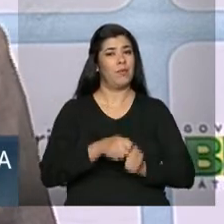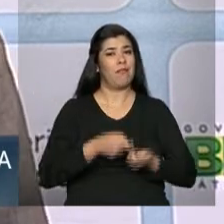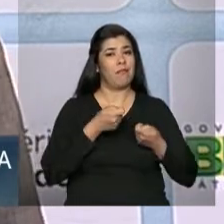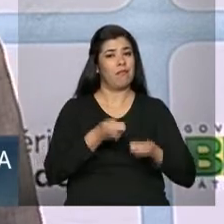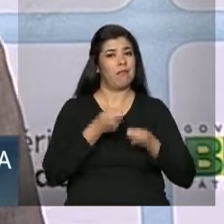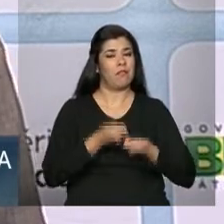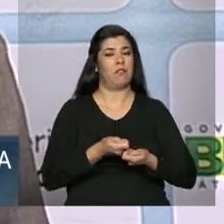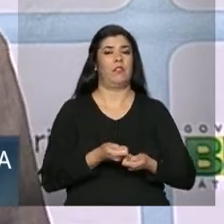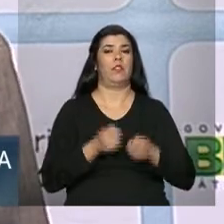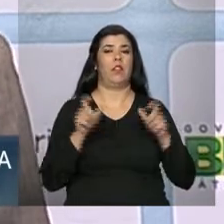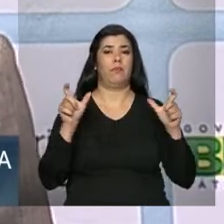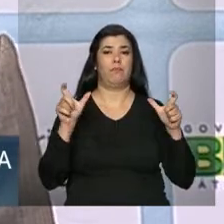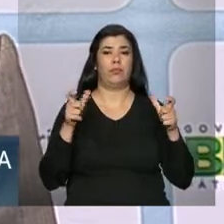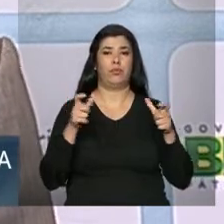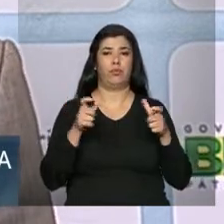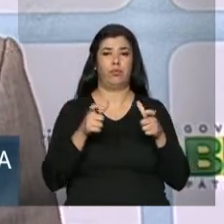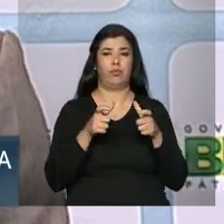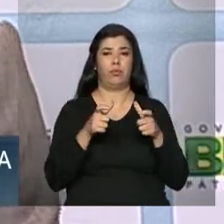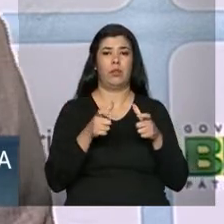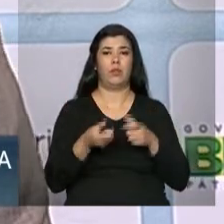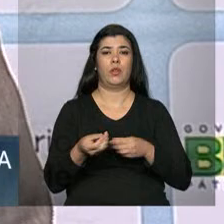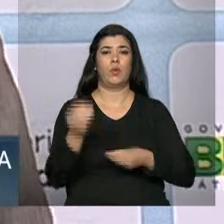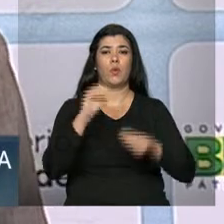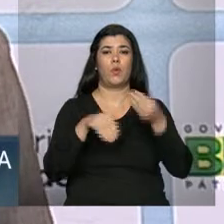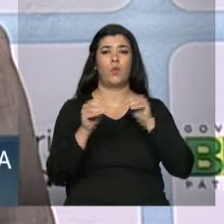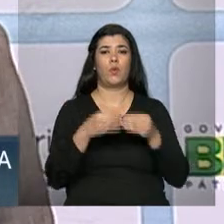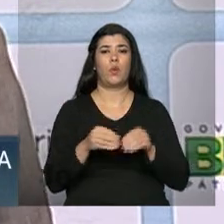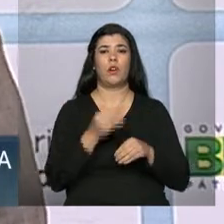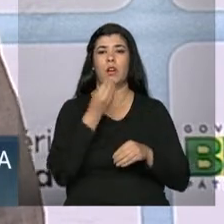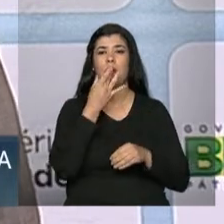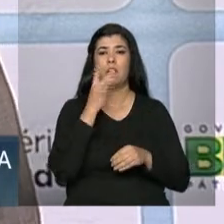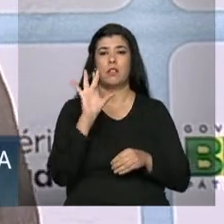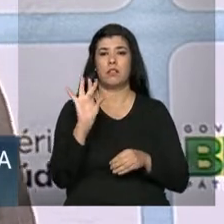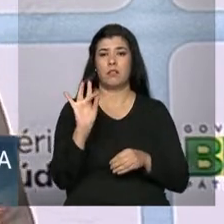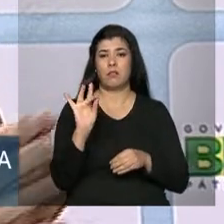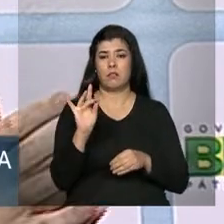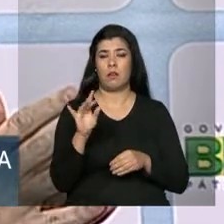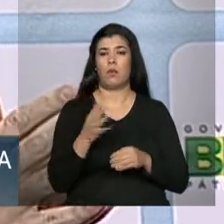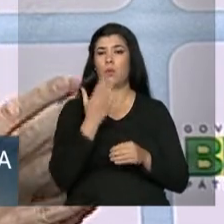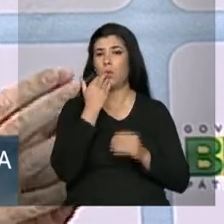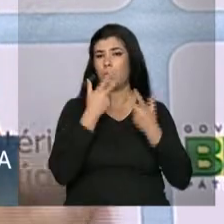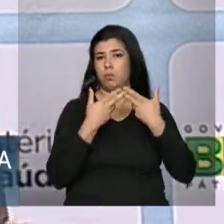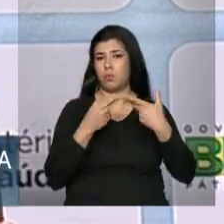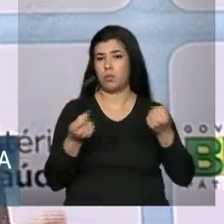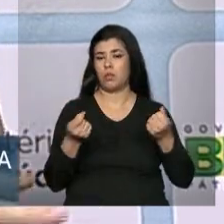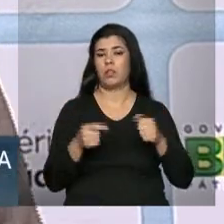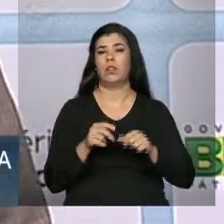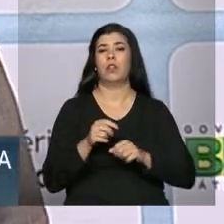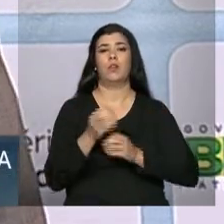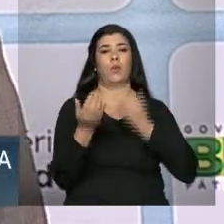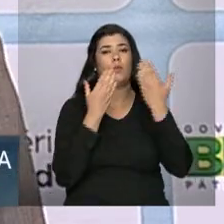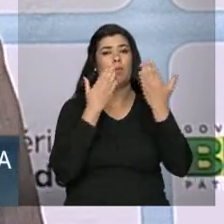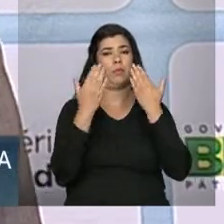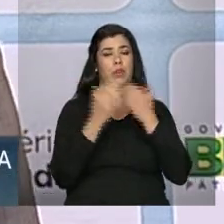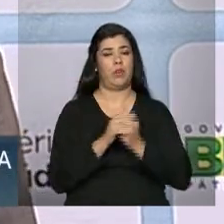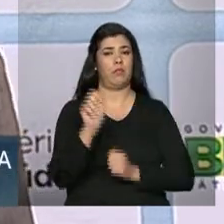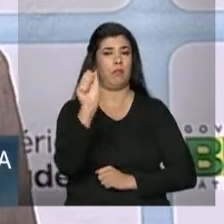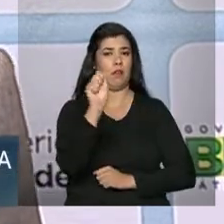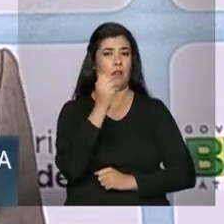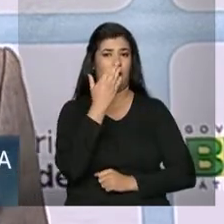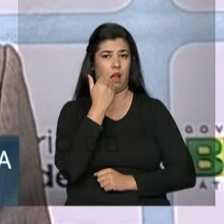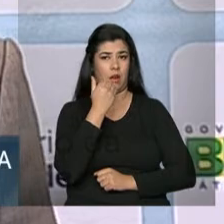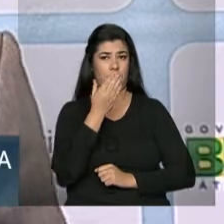progressiva do sal a partir das metas que o Brasil tem. Então, associando essas medidas em relação aos alimentos